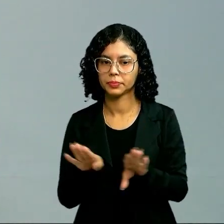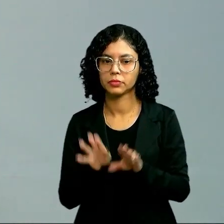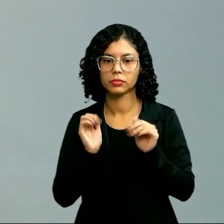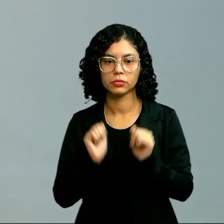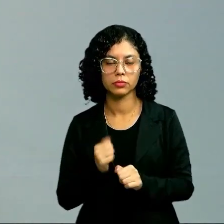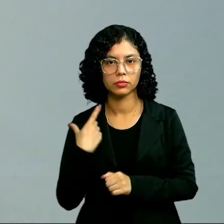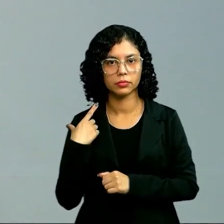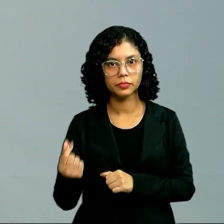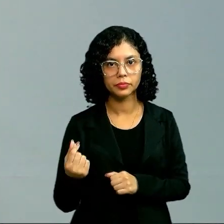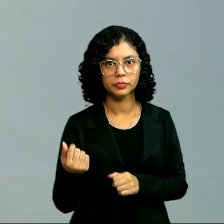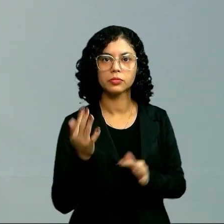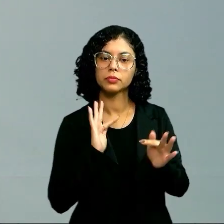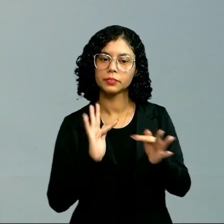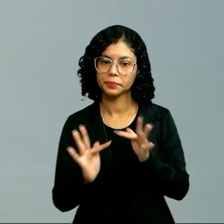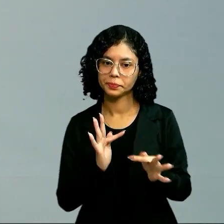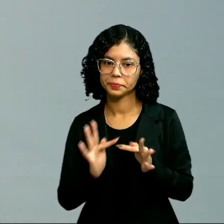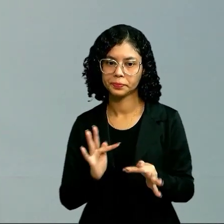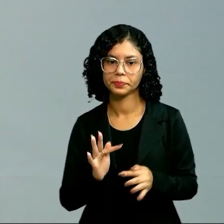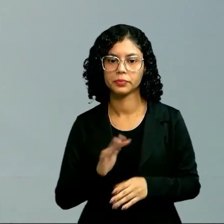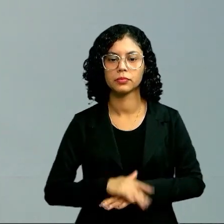corre para o lado da física.